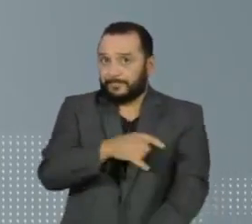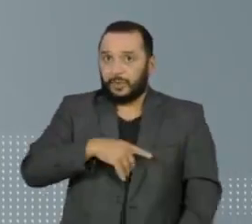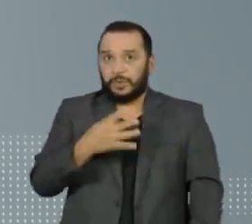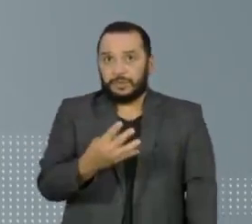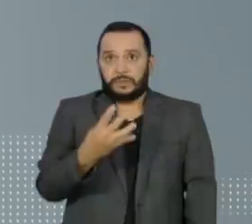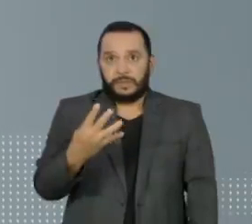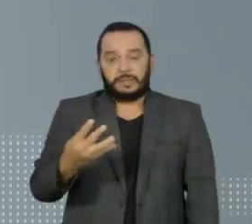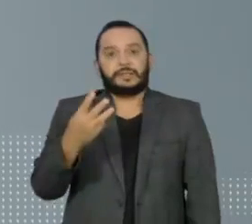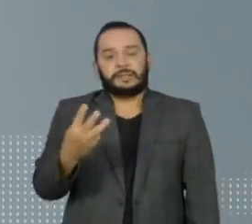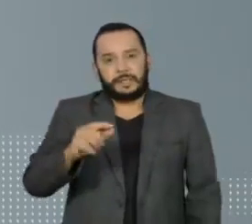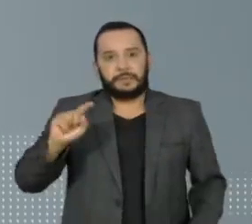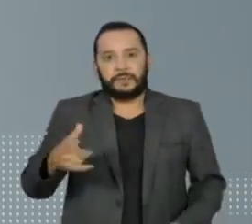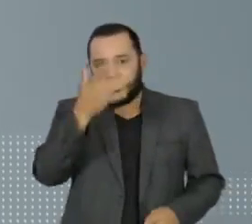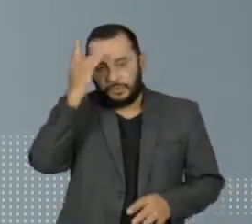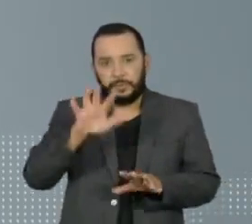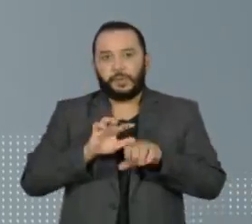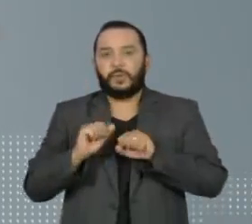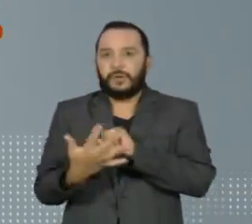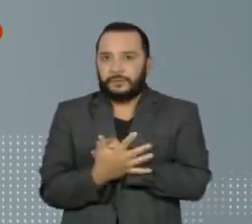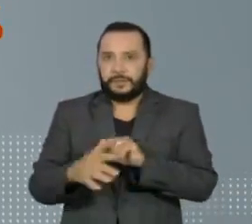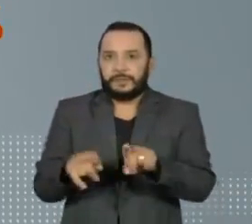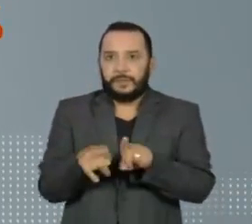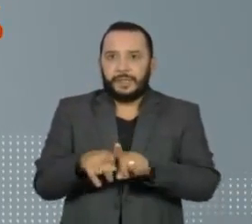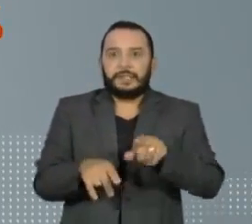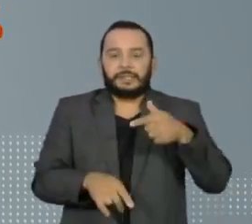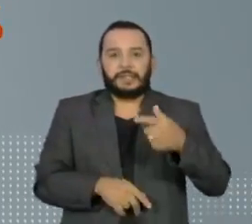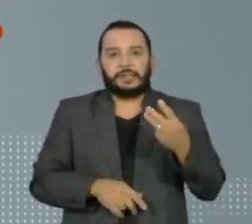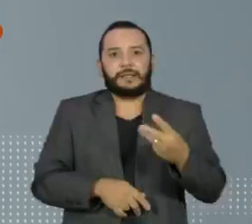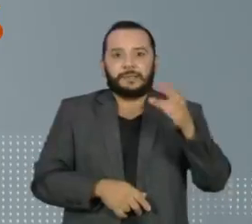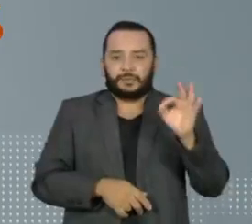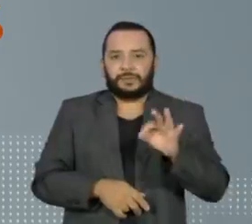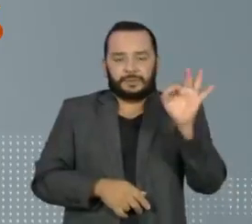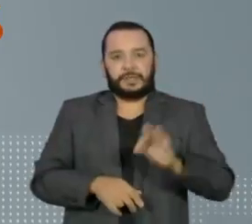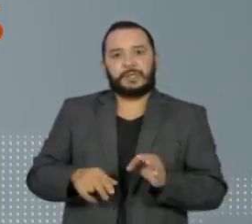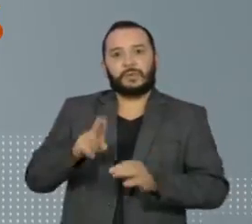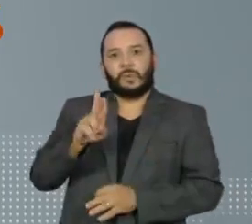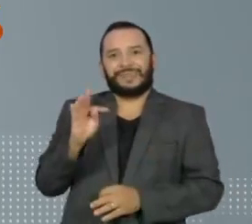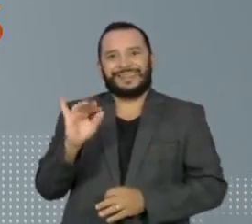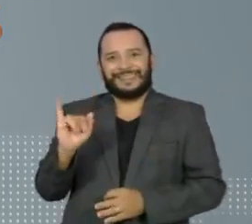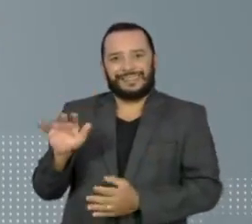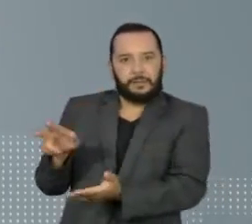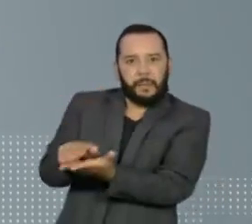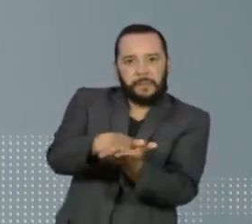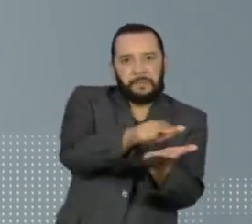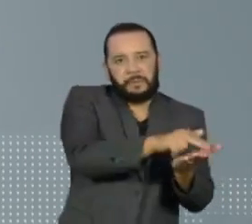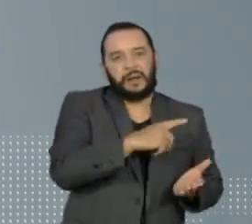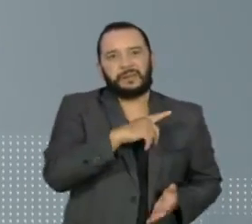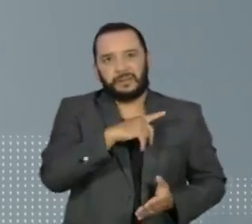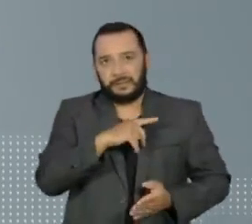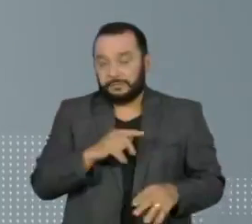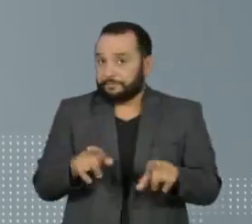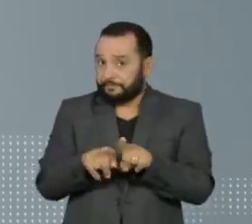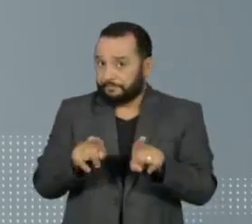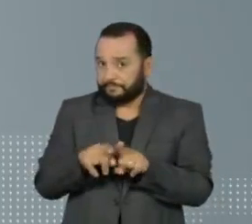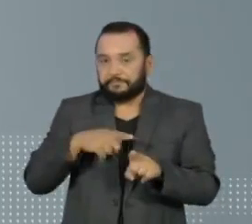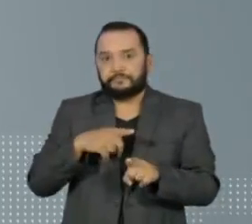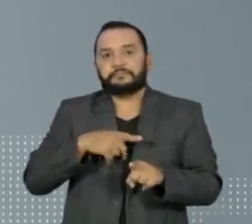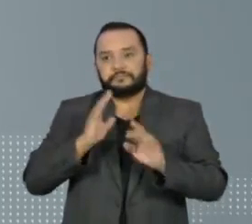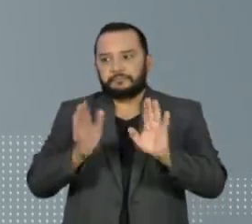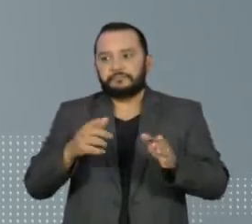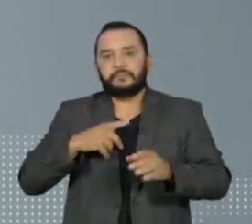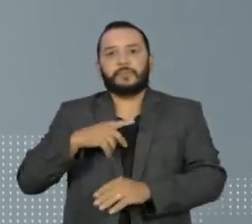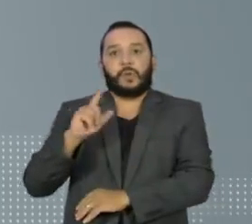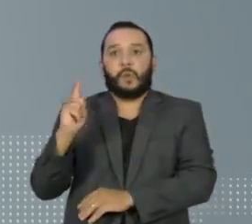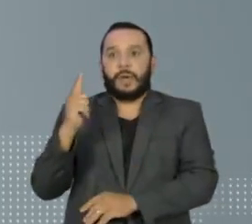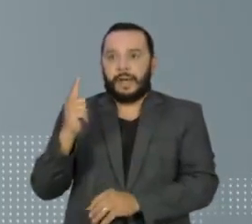443 mil casos e 73% das UTIs ocupadas. Na região centro-oeste,